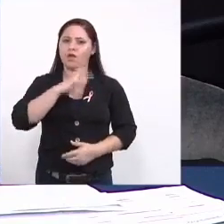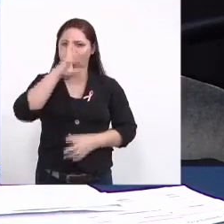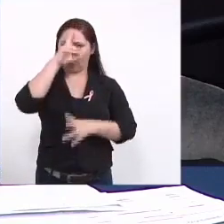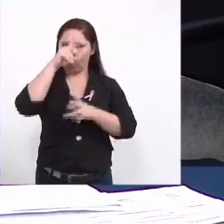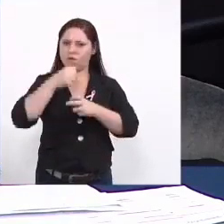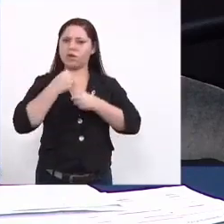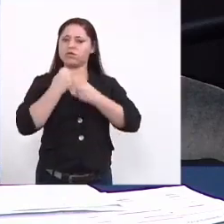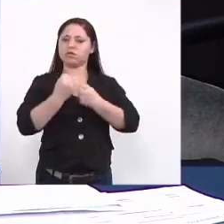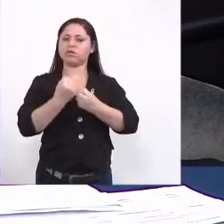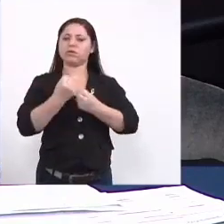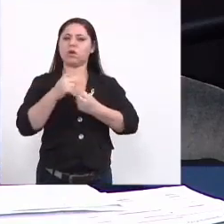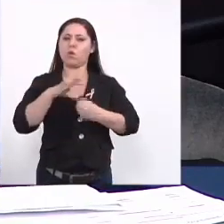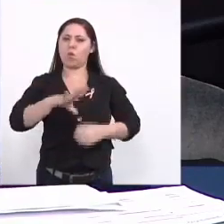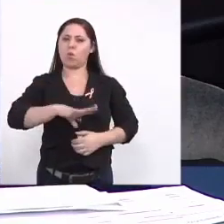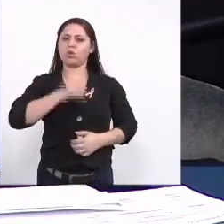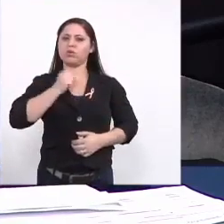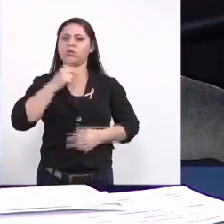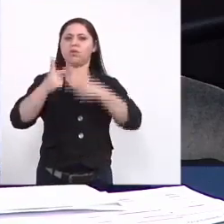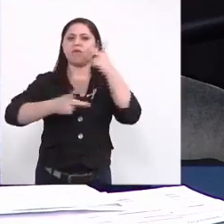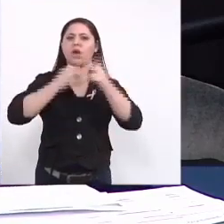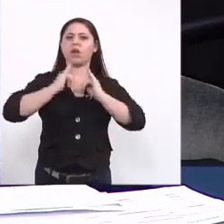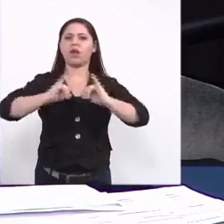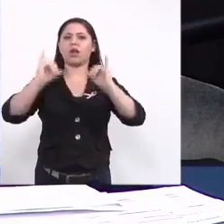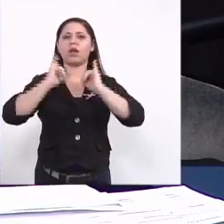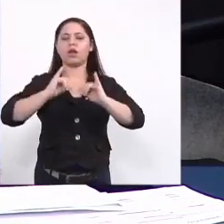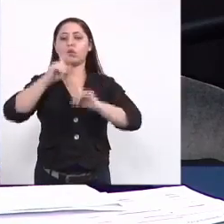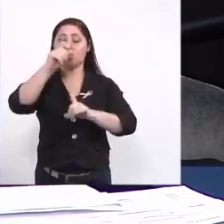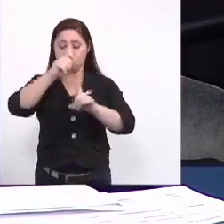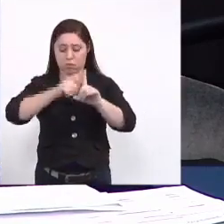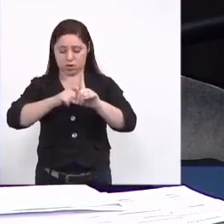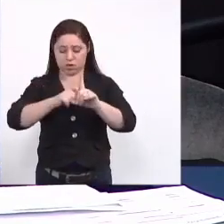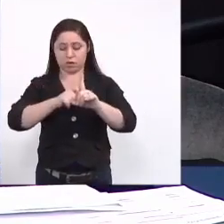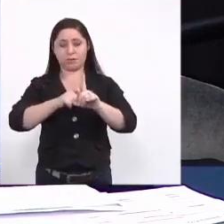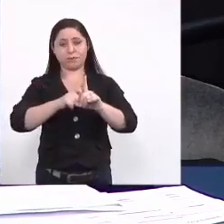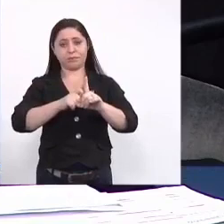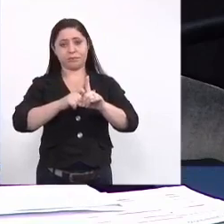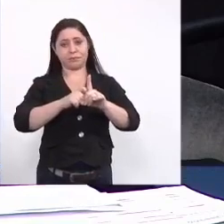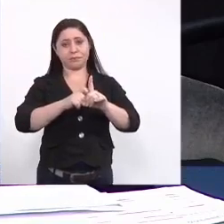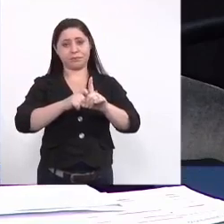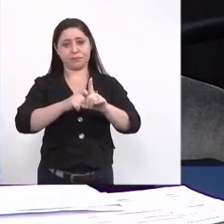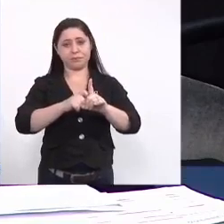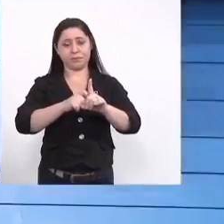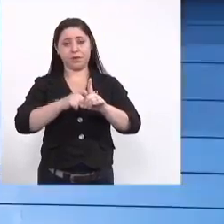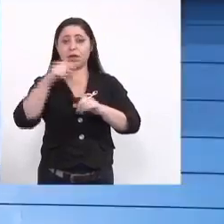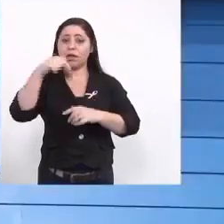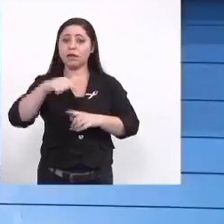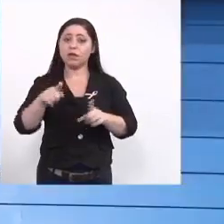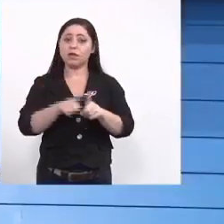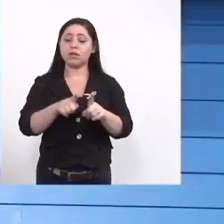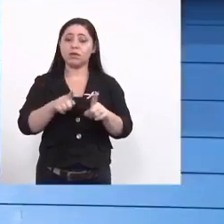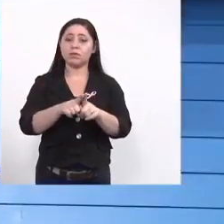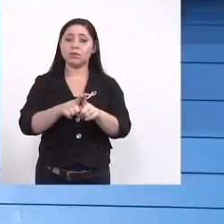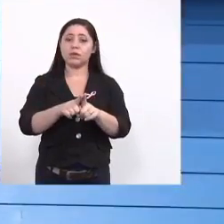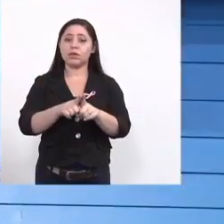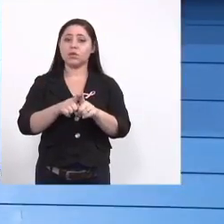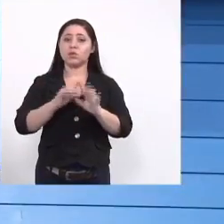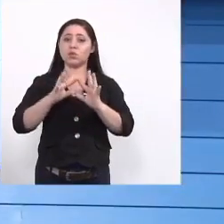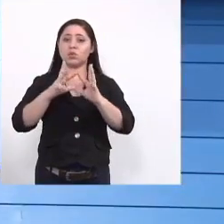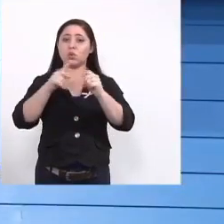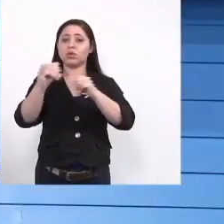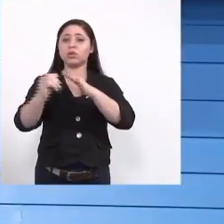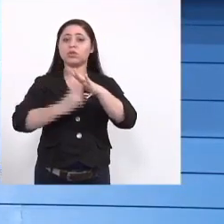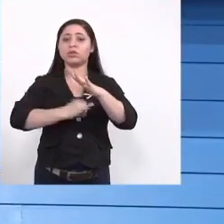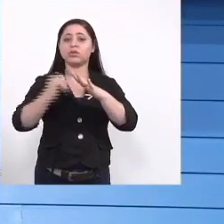das instituições para ir falar sobre o mês e aqui né todas as